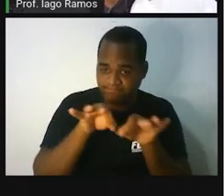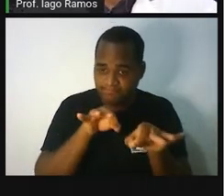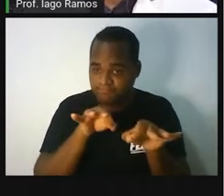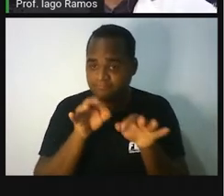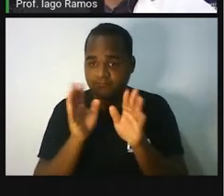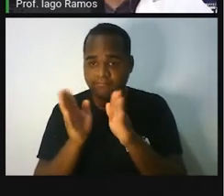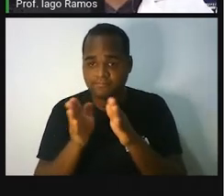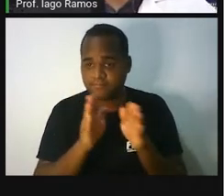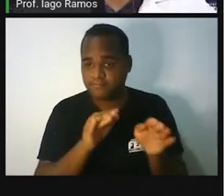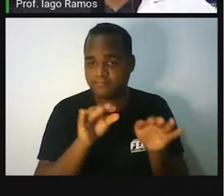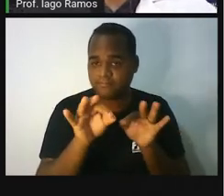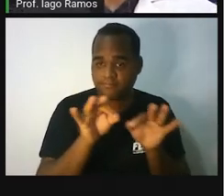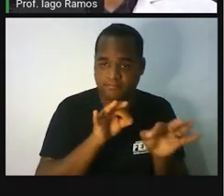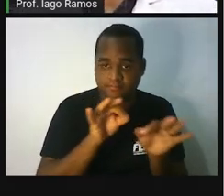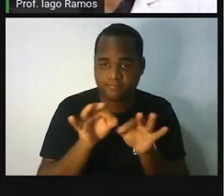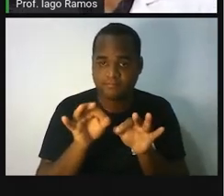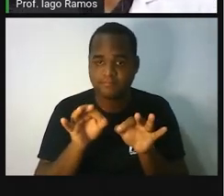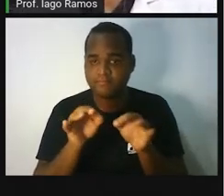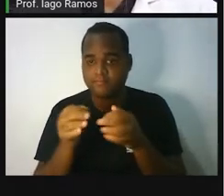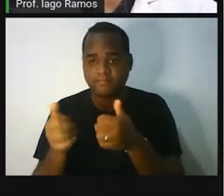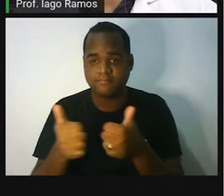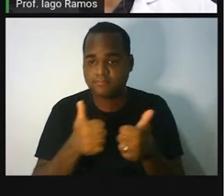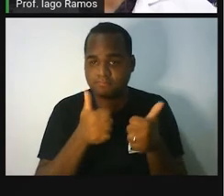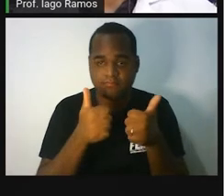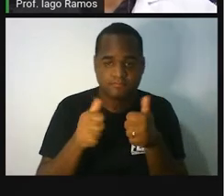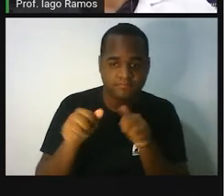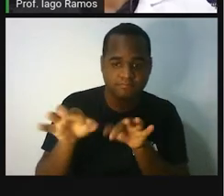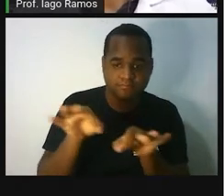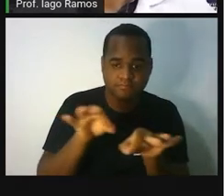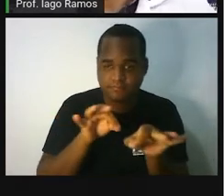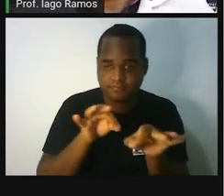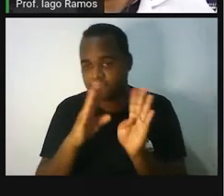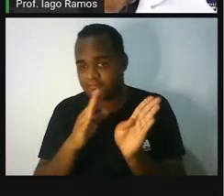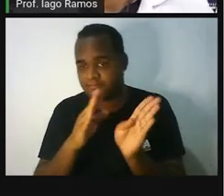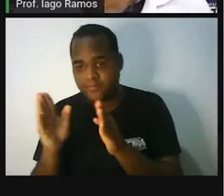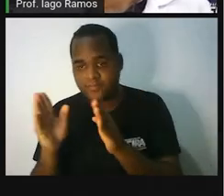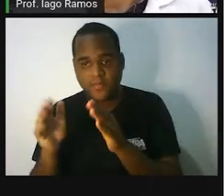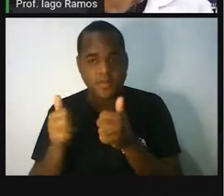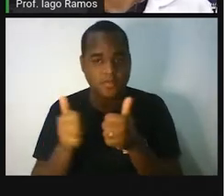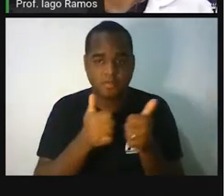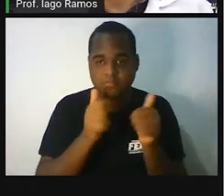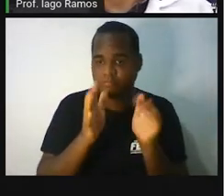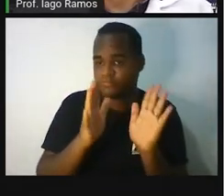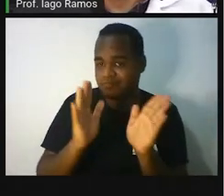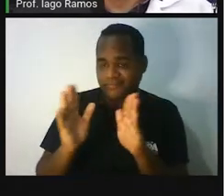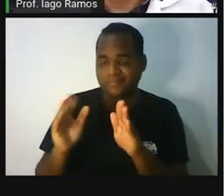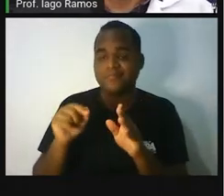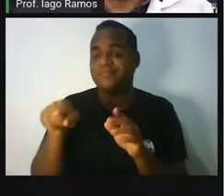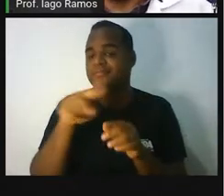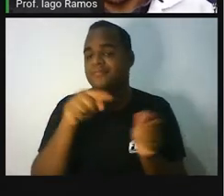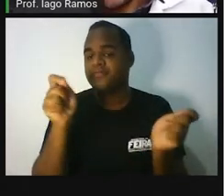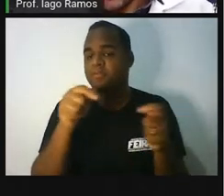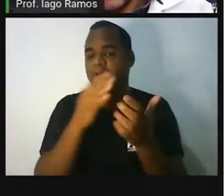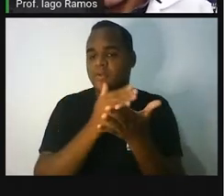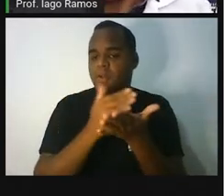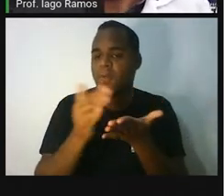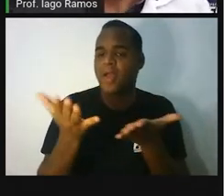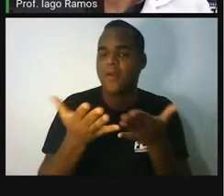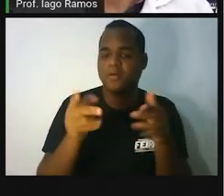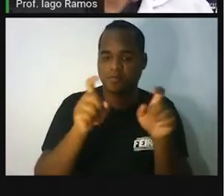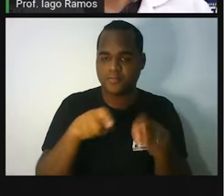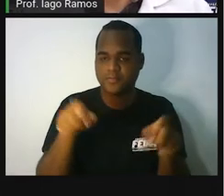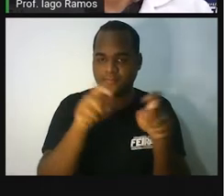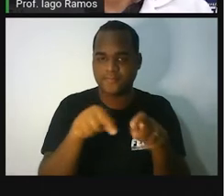-se, né? Esteja aí preparado, organizado, preparada e organizada, porque a gente vai acessar agora